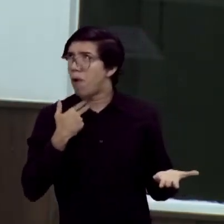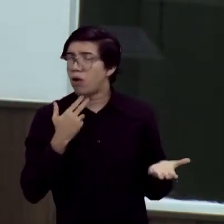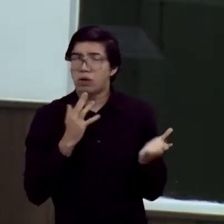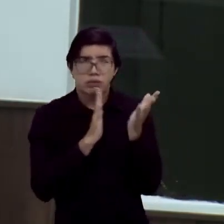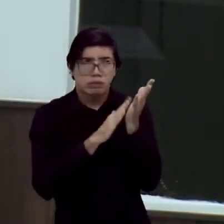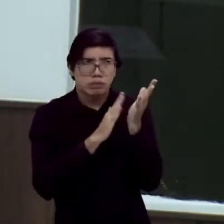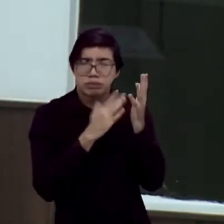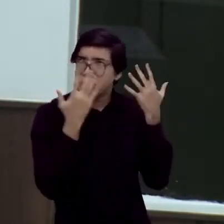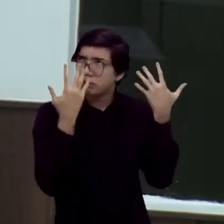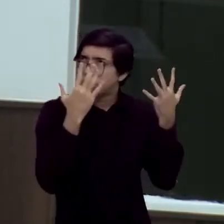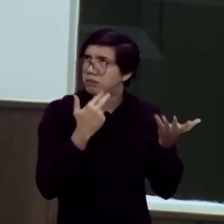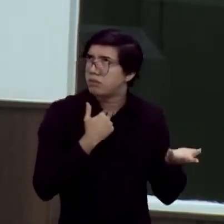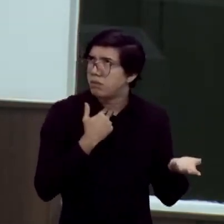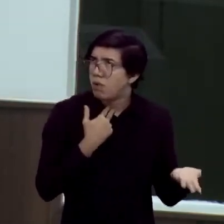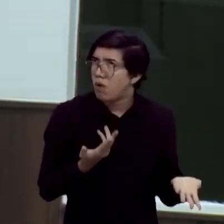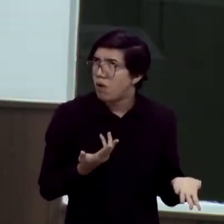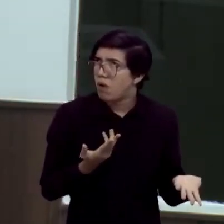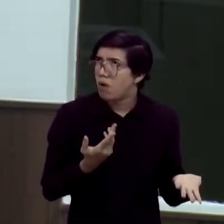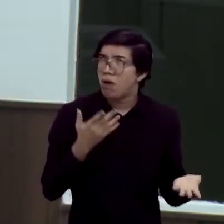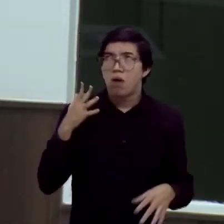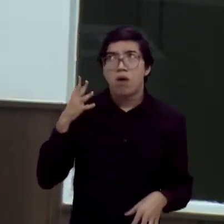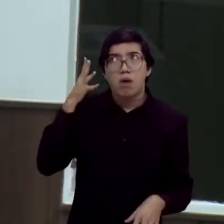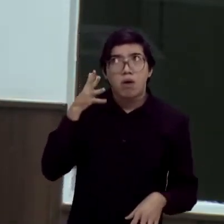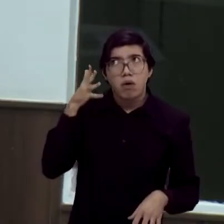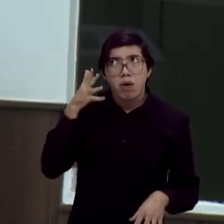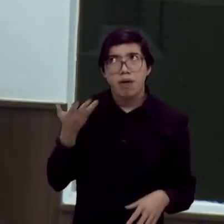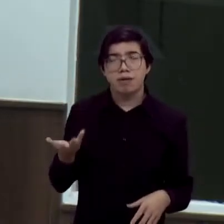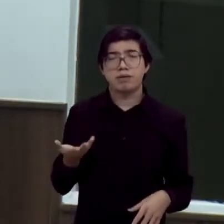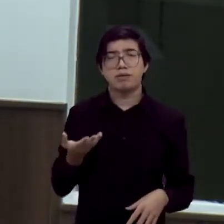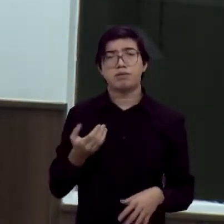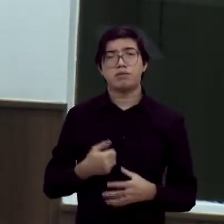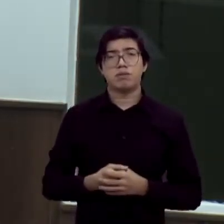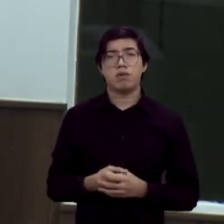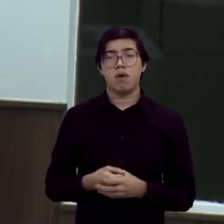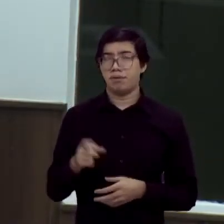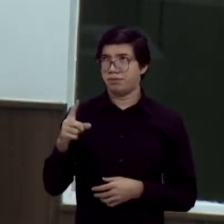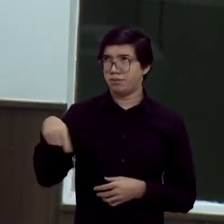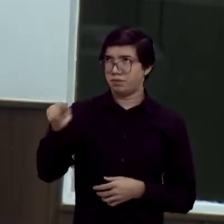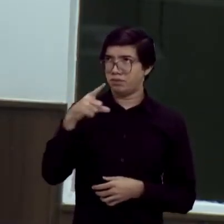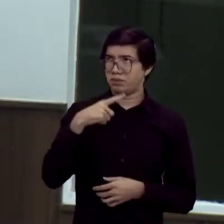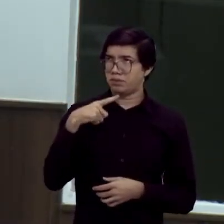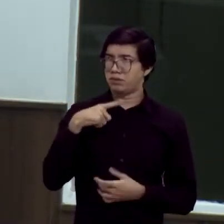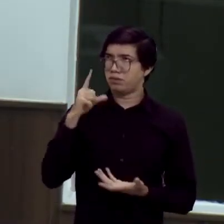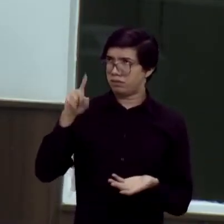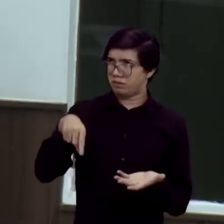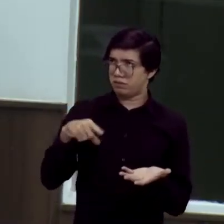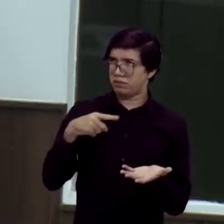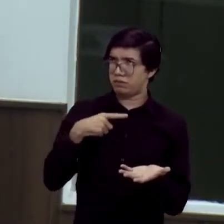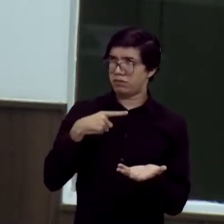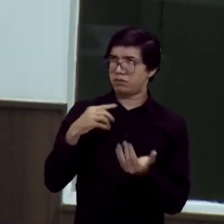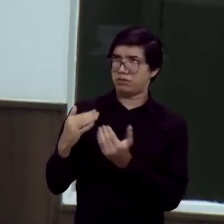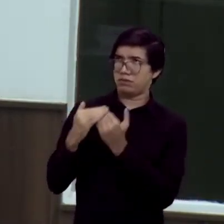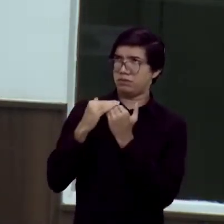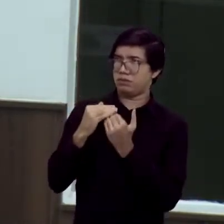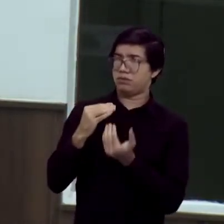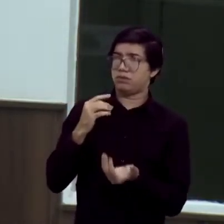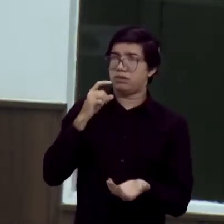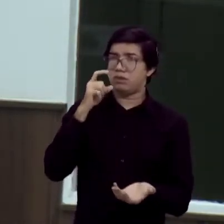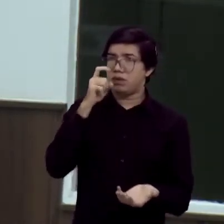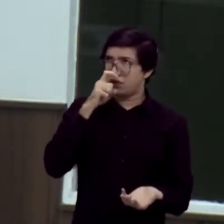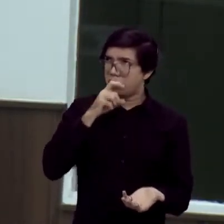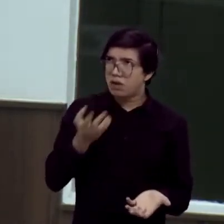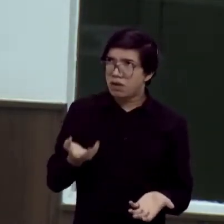Real? Lógica e verdadeira? Diga se é mentira a crítica que o André está fazendo? Mas não diga que é